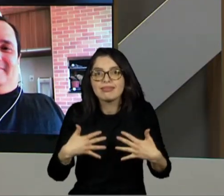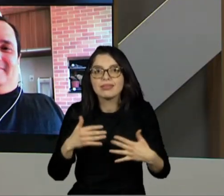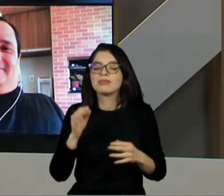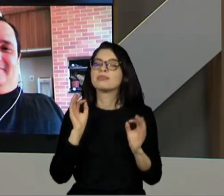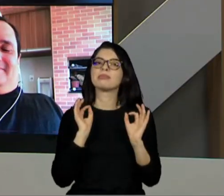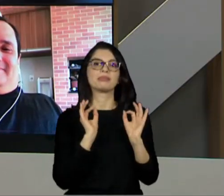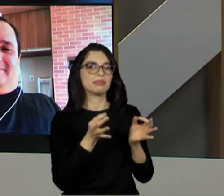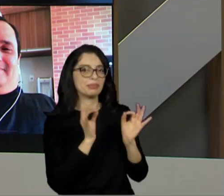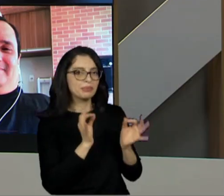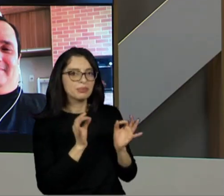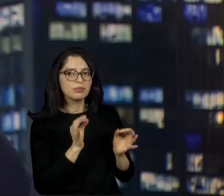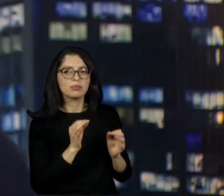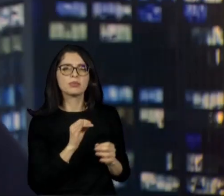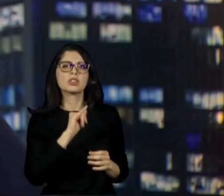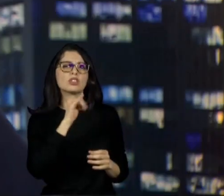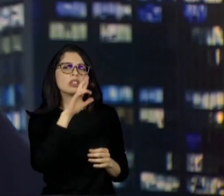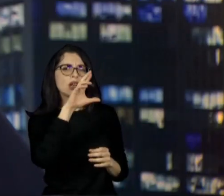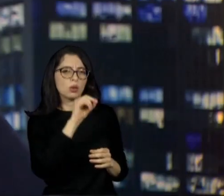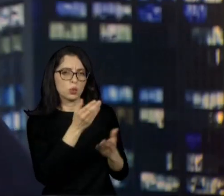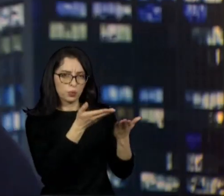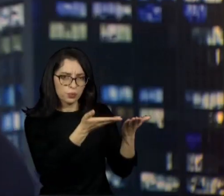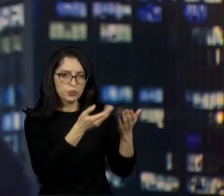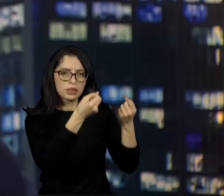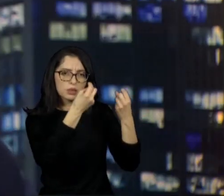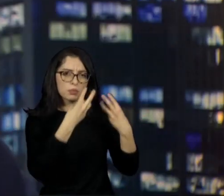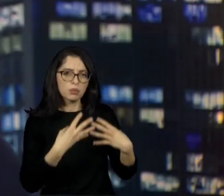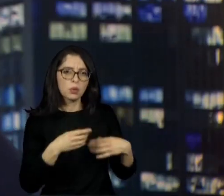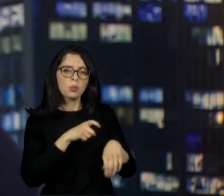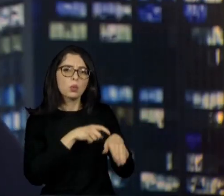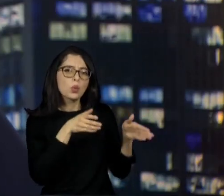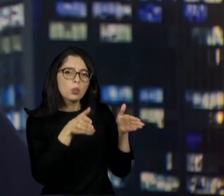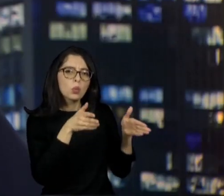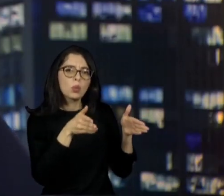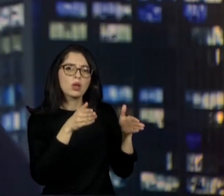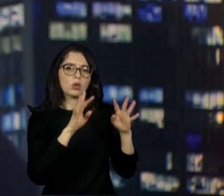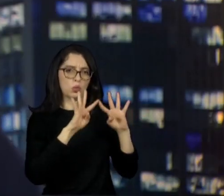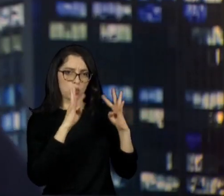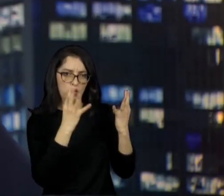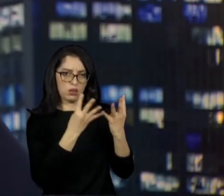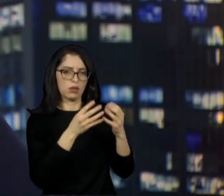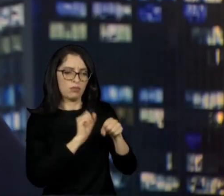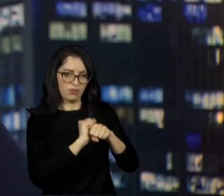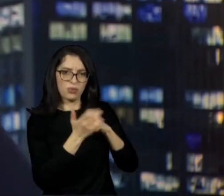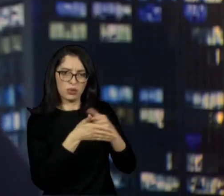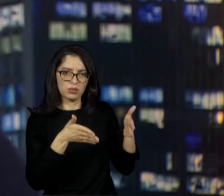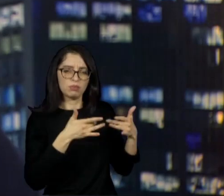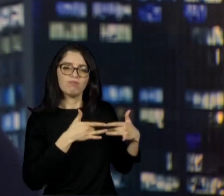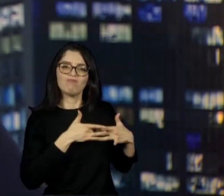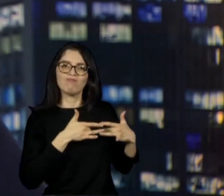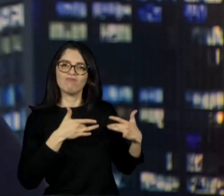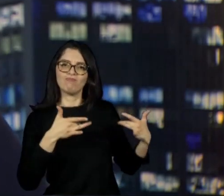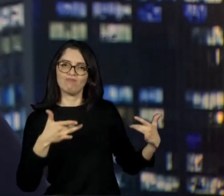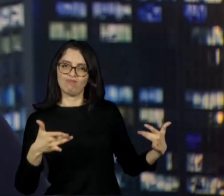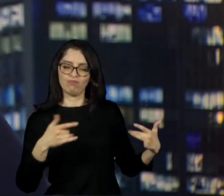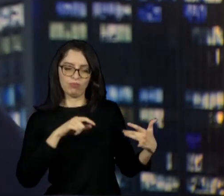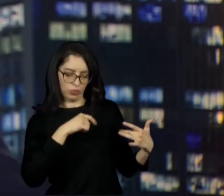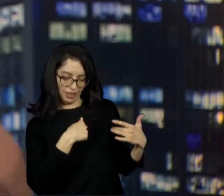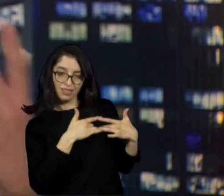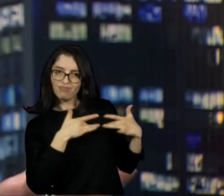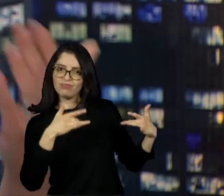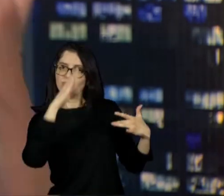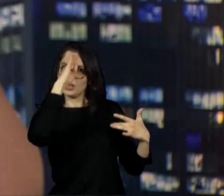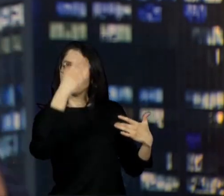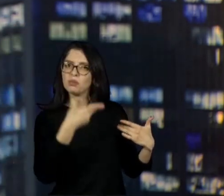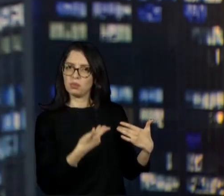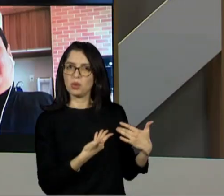Jairo, a gente tem ouvido muito agora, durante esse momento da pandemia, na palavra solidariedade, coletividade. Então, nessa